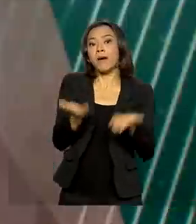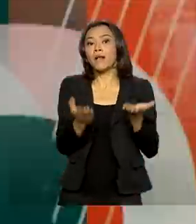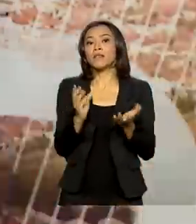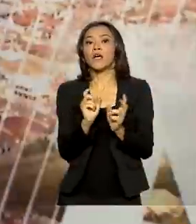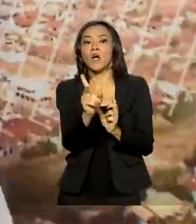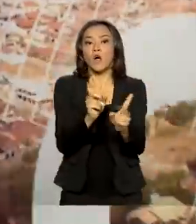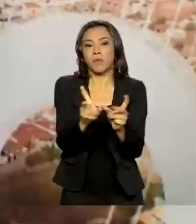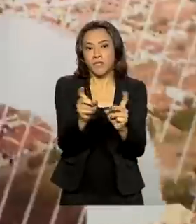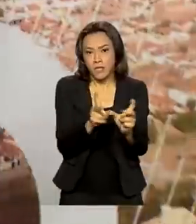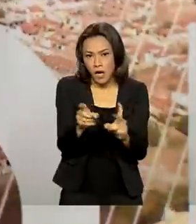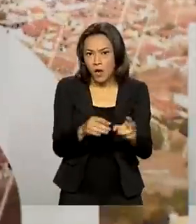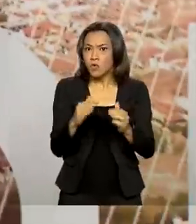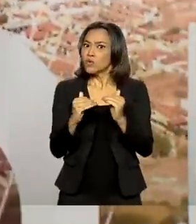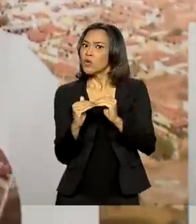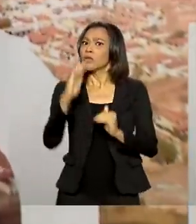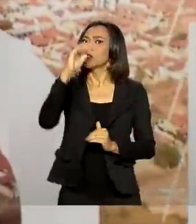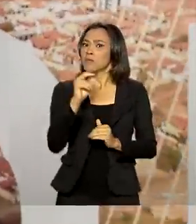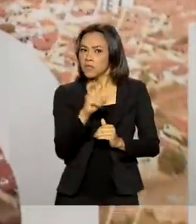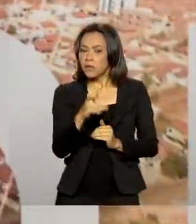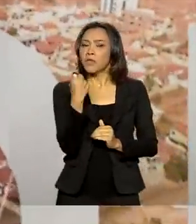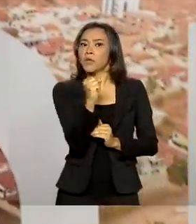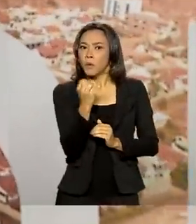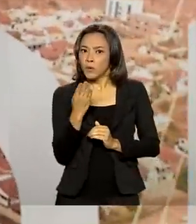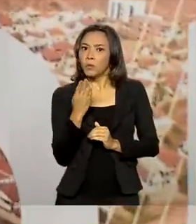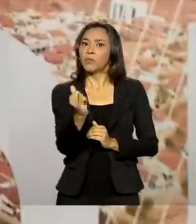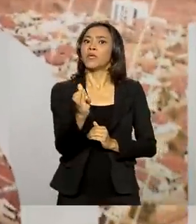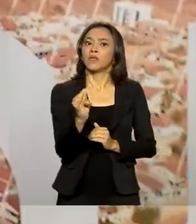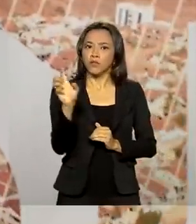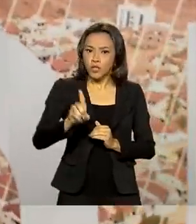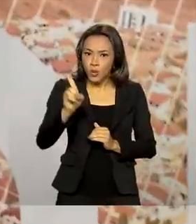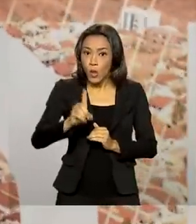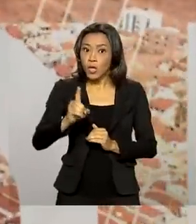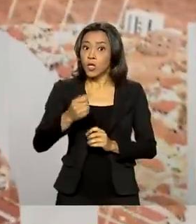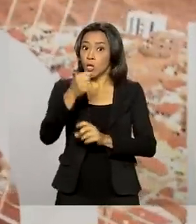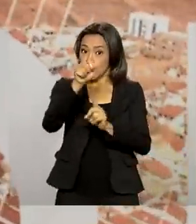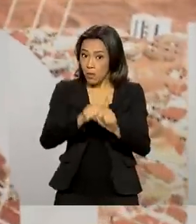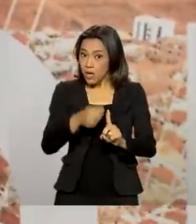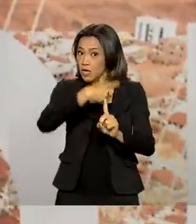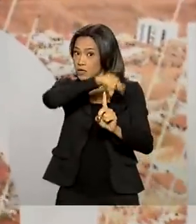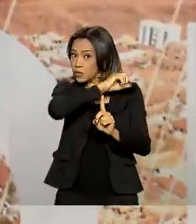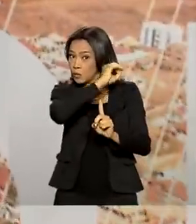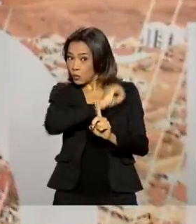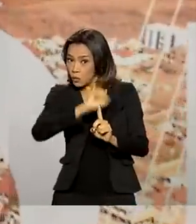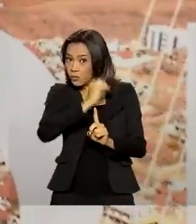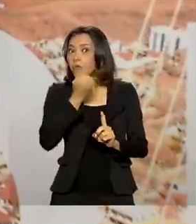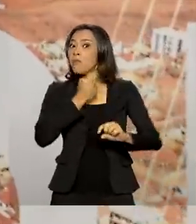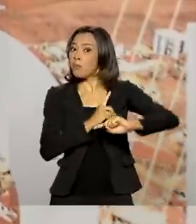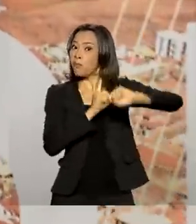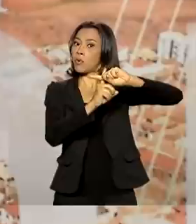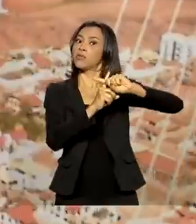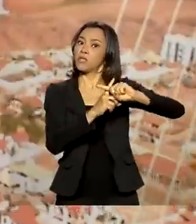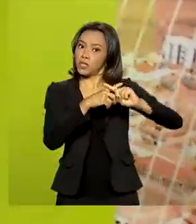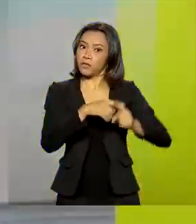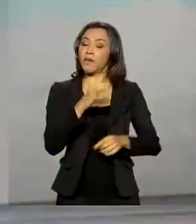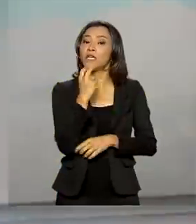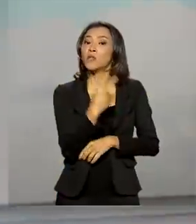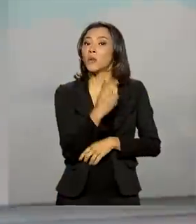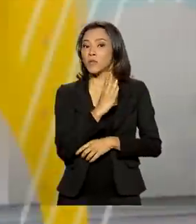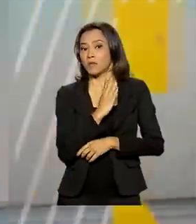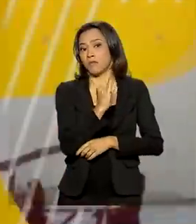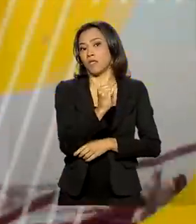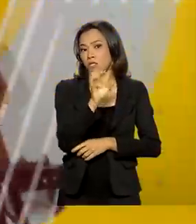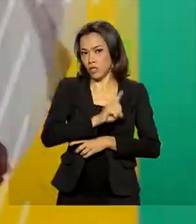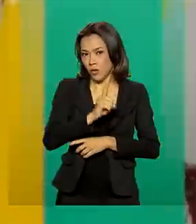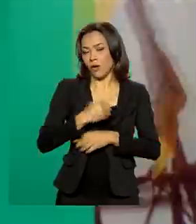bilhões de dólares no acumulado do ano. Só em outubro, as trocas com o exterior foram positivas para o país em 2 bilhões de dólares. Quem